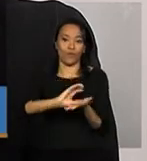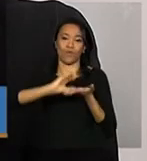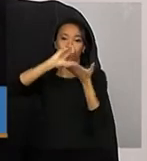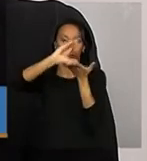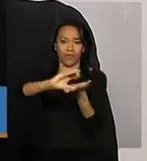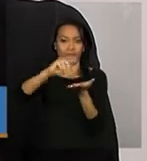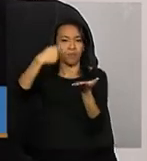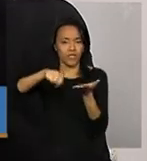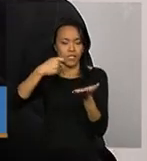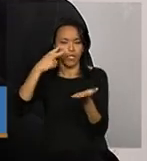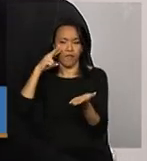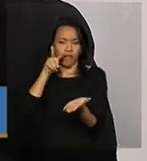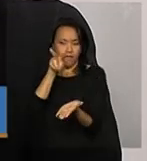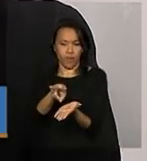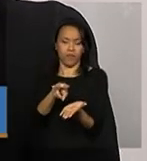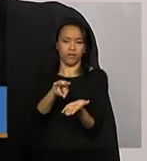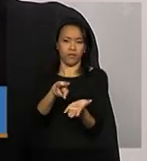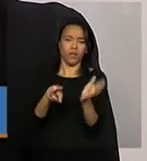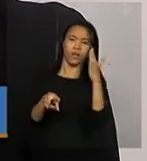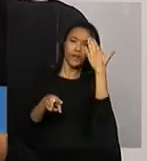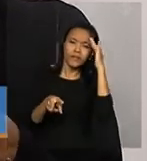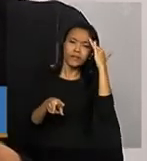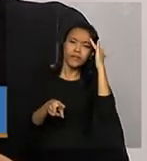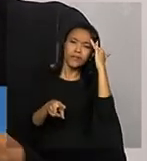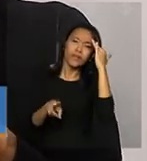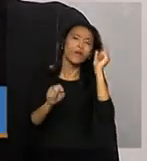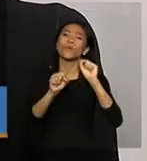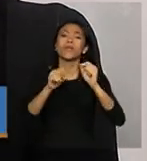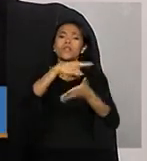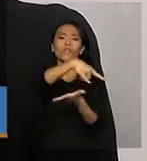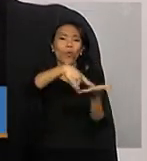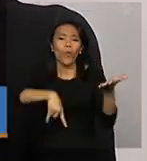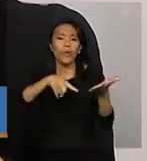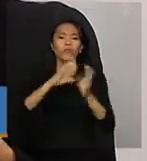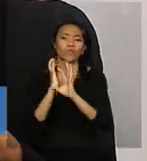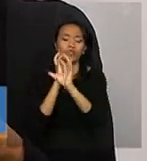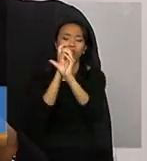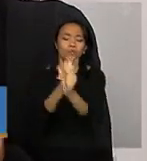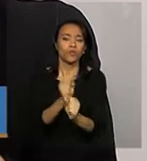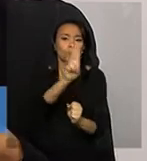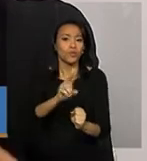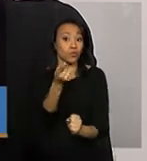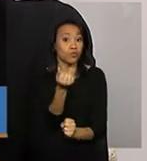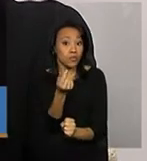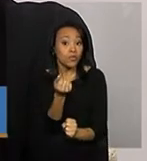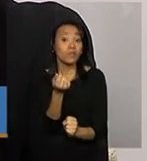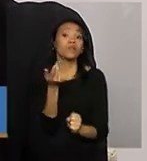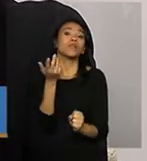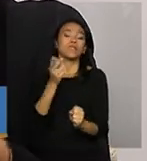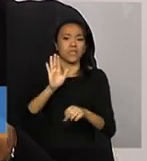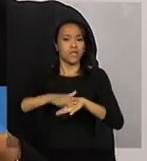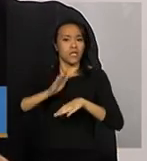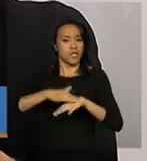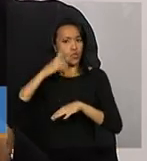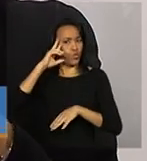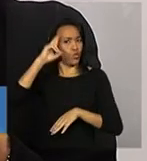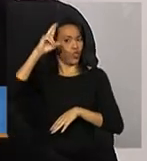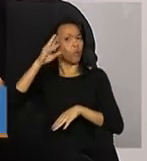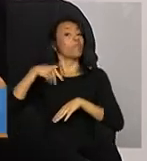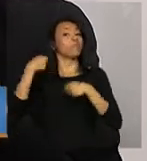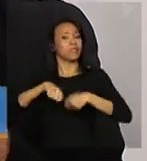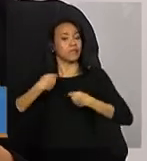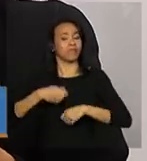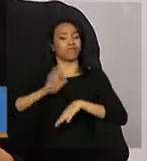para o demonstrativo, compreender o demonstrativo. O gestor tem essa obrigação de dar todas as explicações para que o conselho